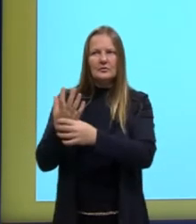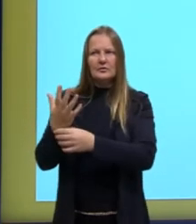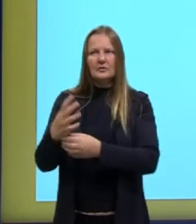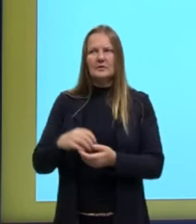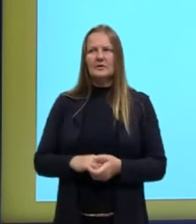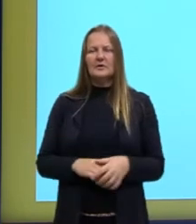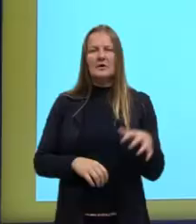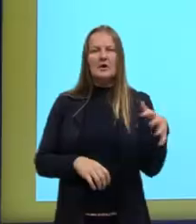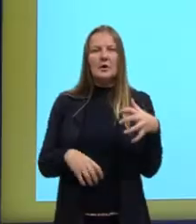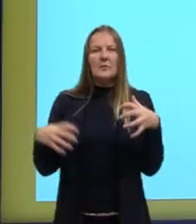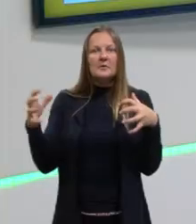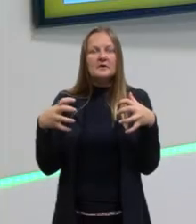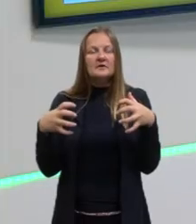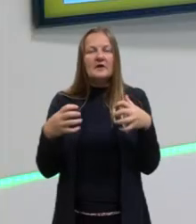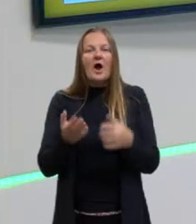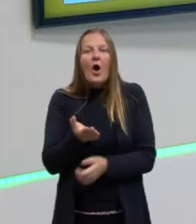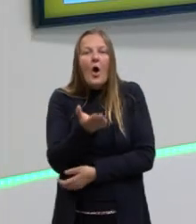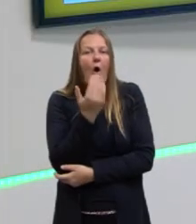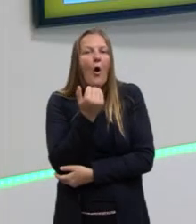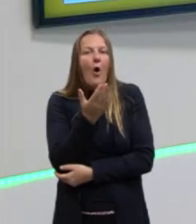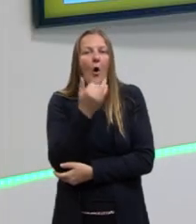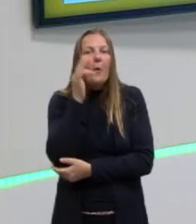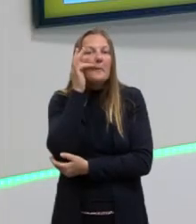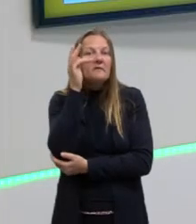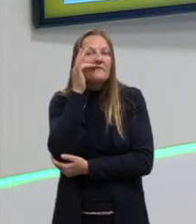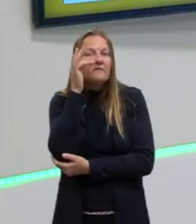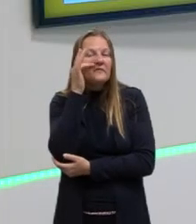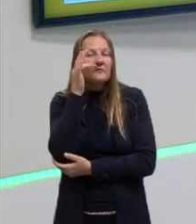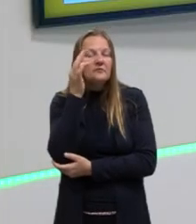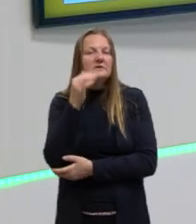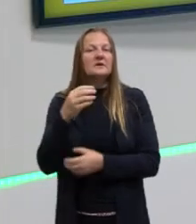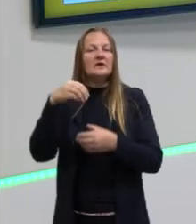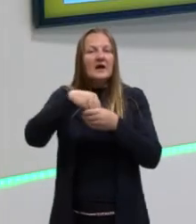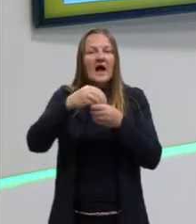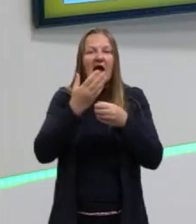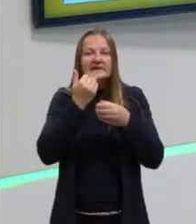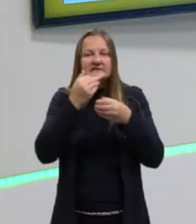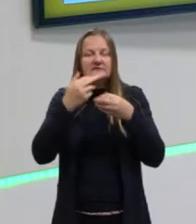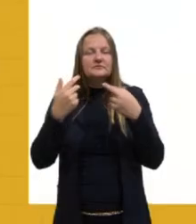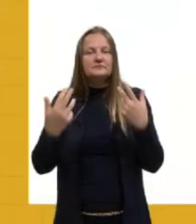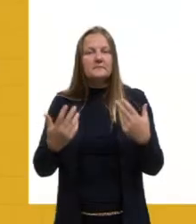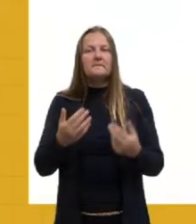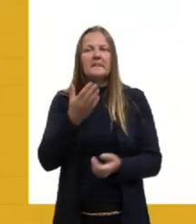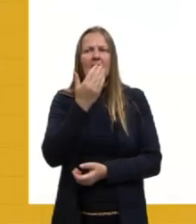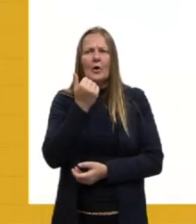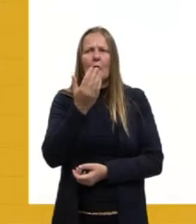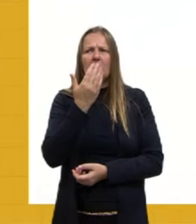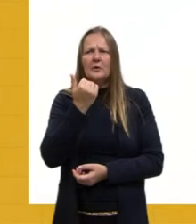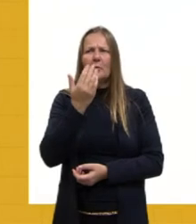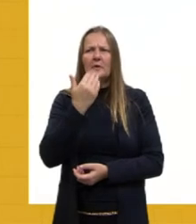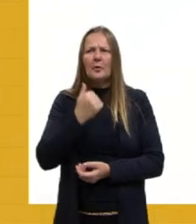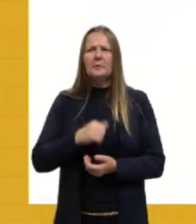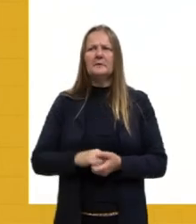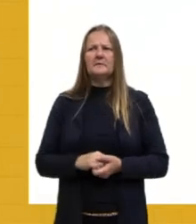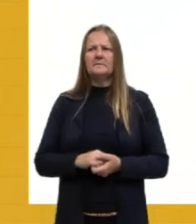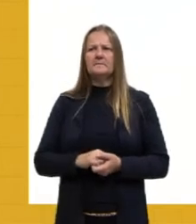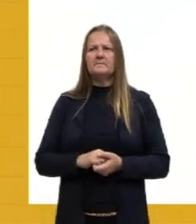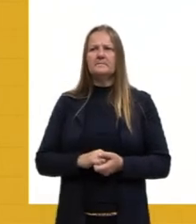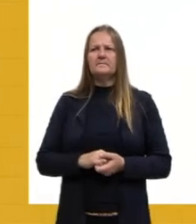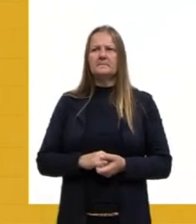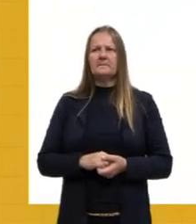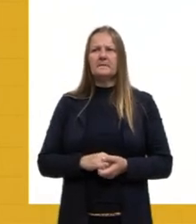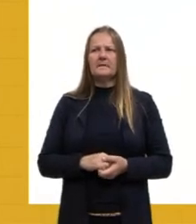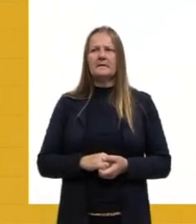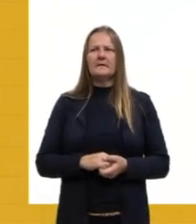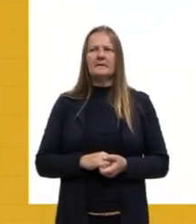preguiça gigante, ela vai se alimentar então dos frutos e sementes, ela vai estar, quando